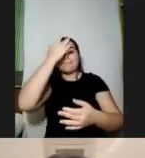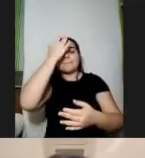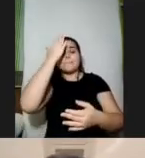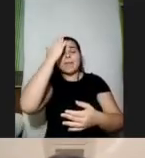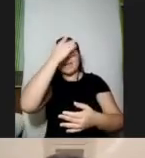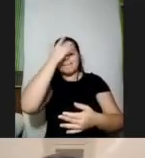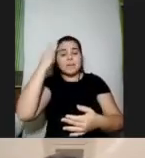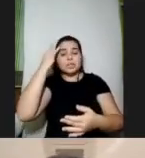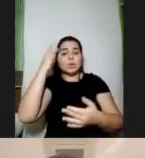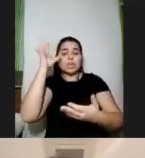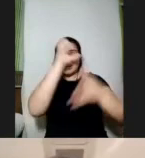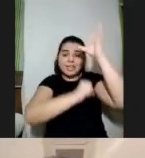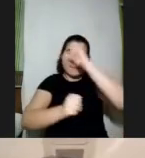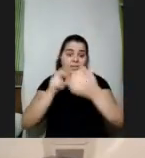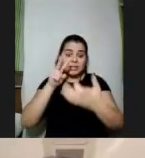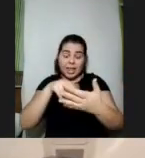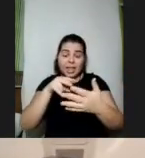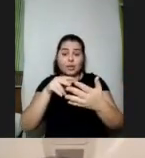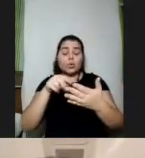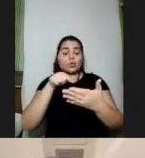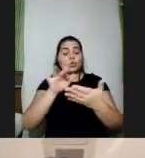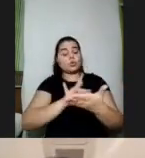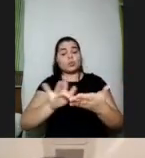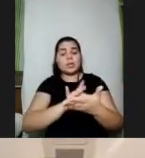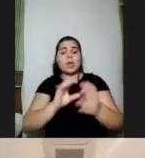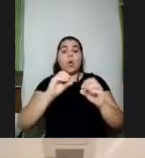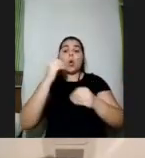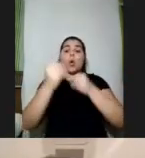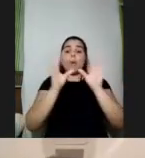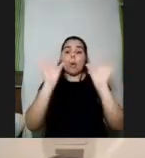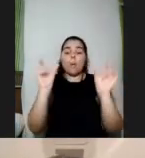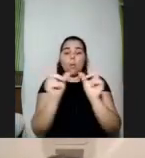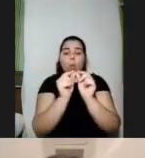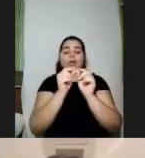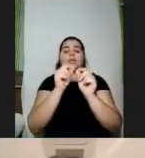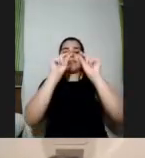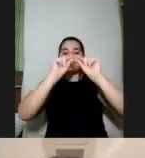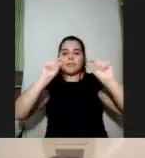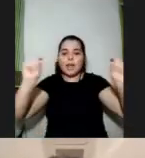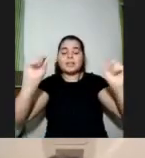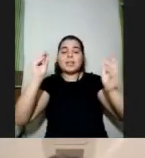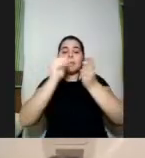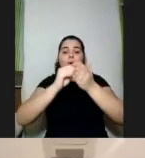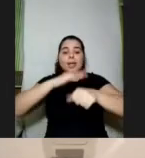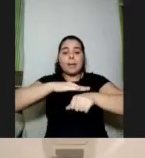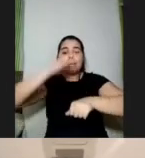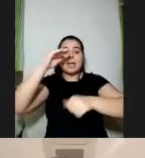sintetizar as frases e trabalhar com imagens que falem por si próprias para chegar de uma maneira